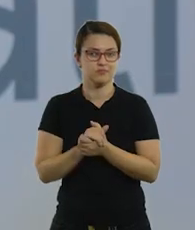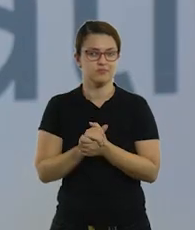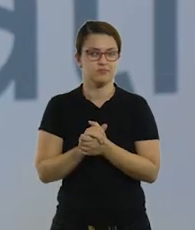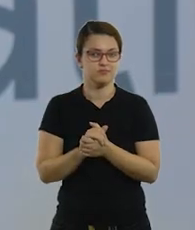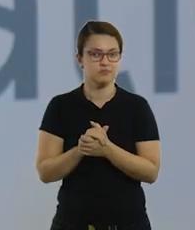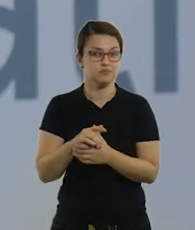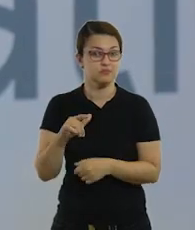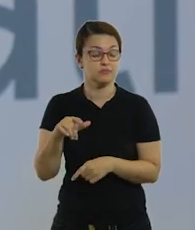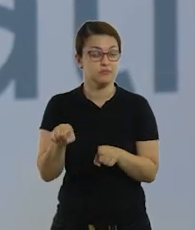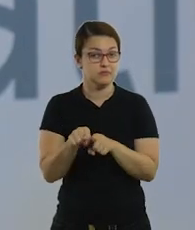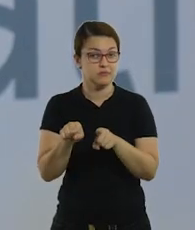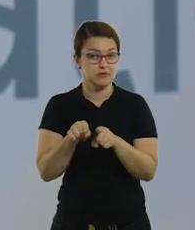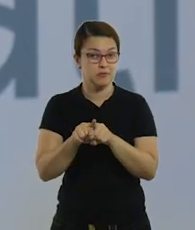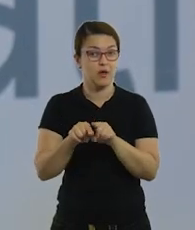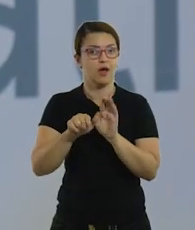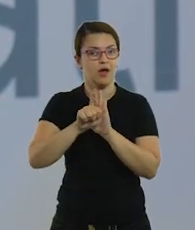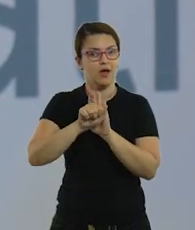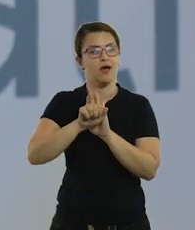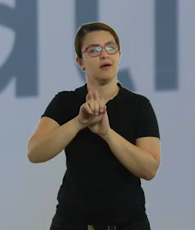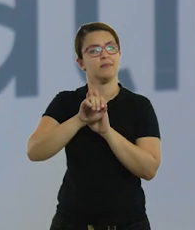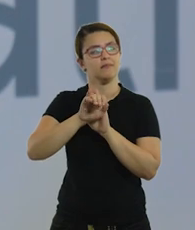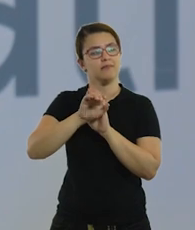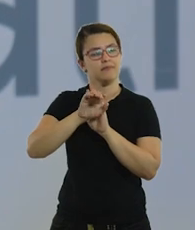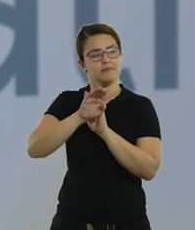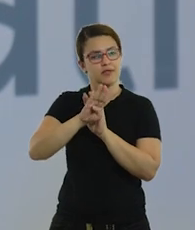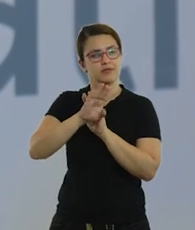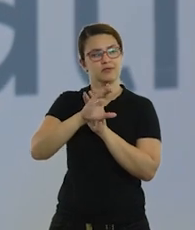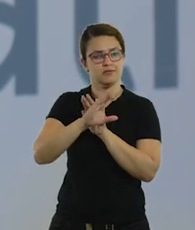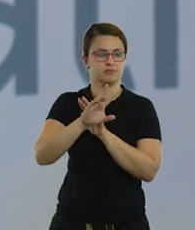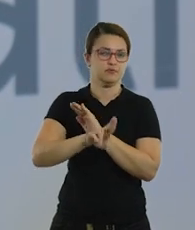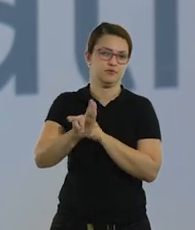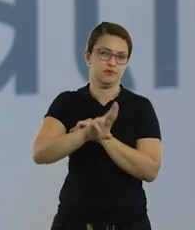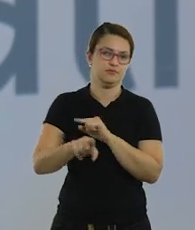explora o alfabeto, que vocês também podem utilizar.